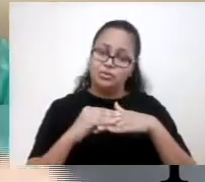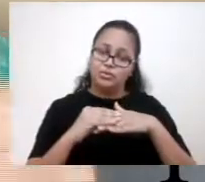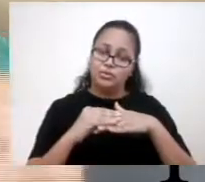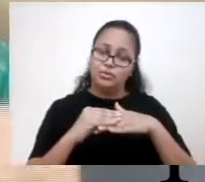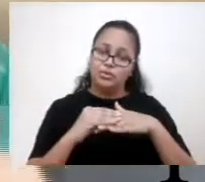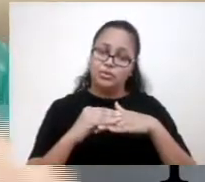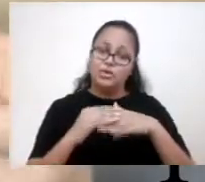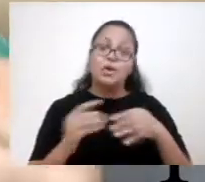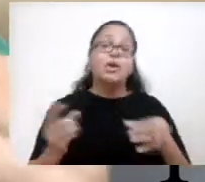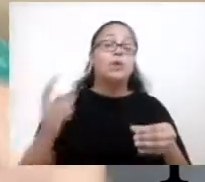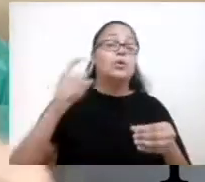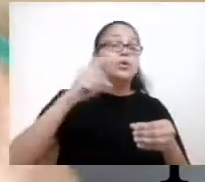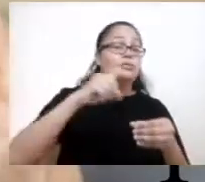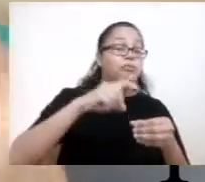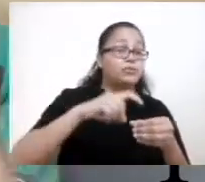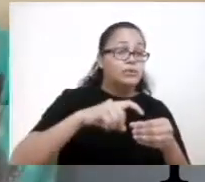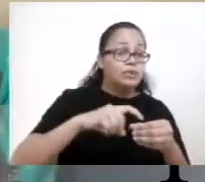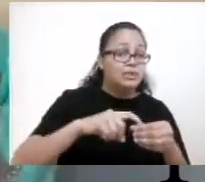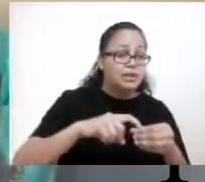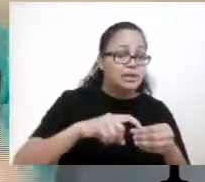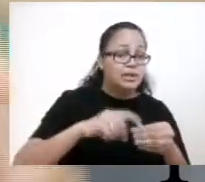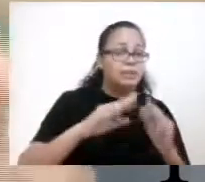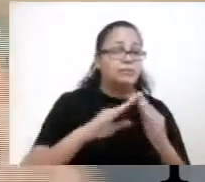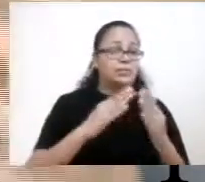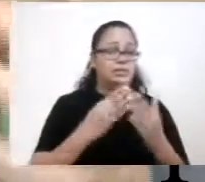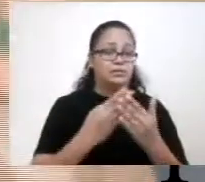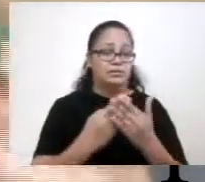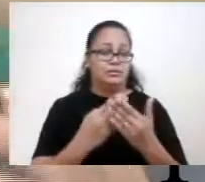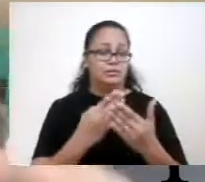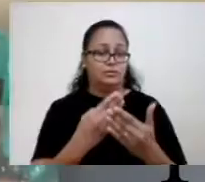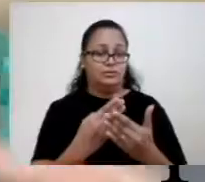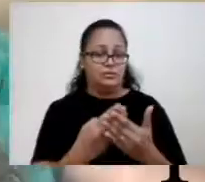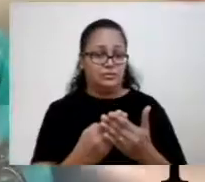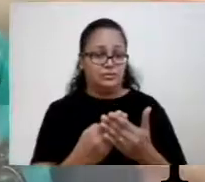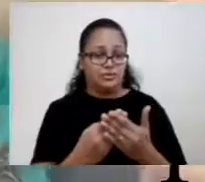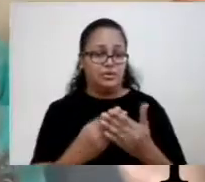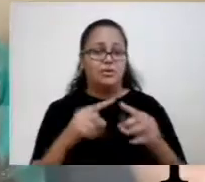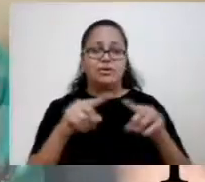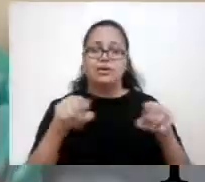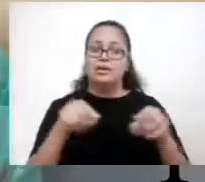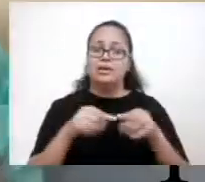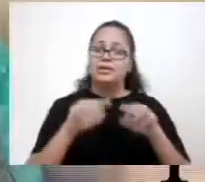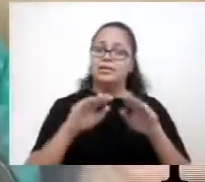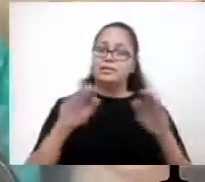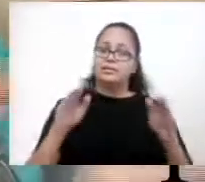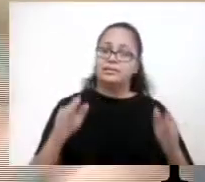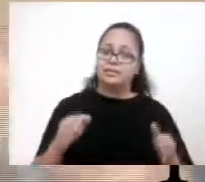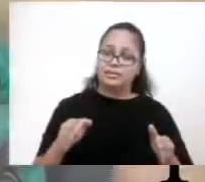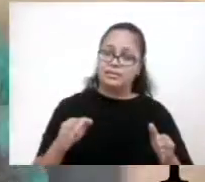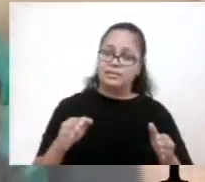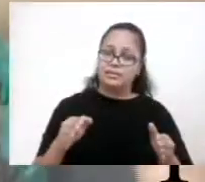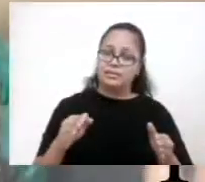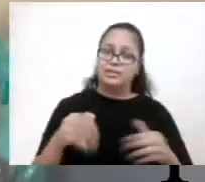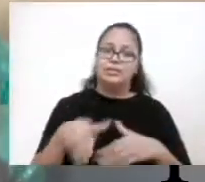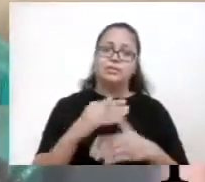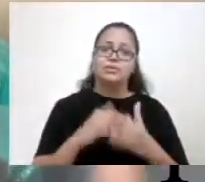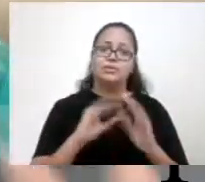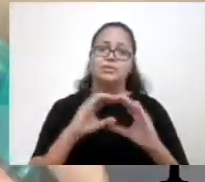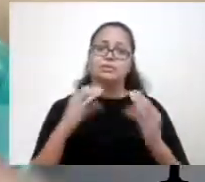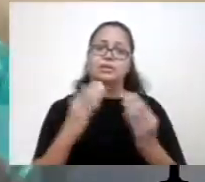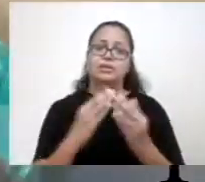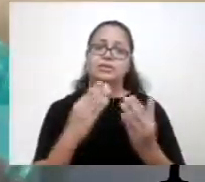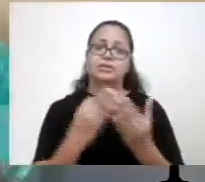quando ela voltar, o ambiente escolar, as carteiras, toda a comunidade